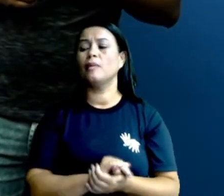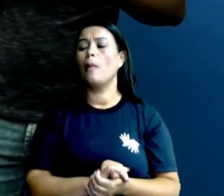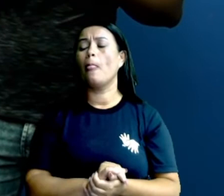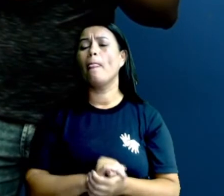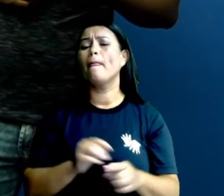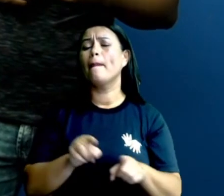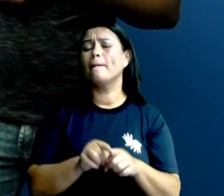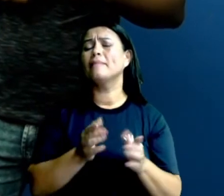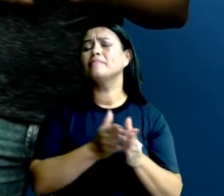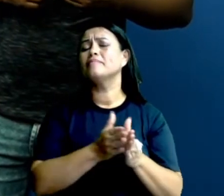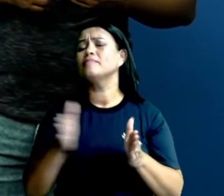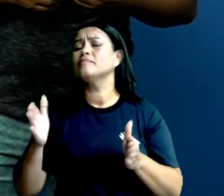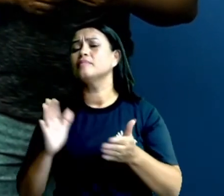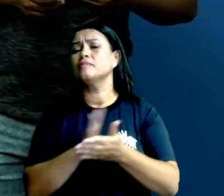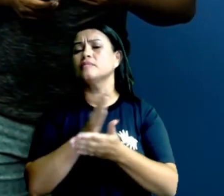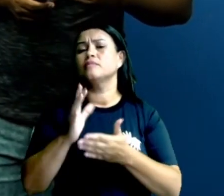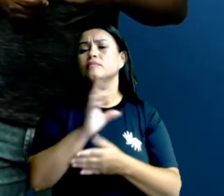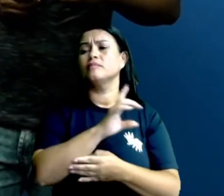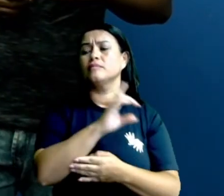Isso dura alguns dias.